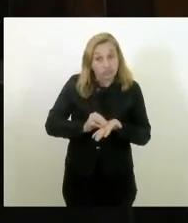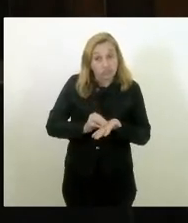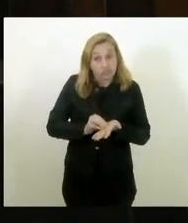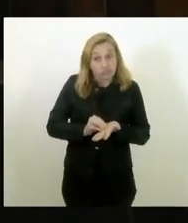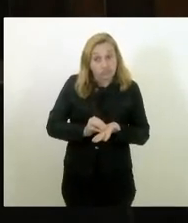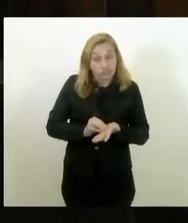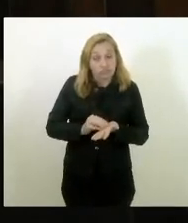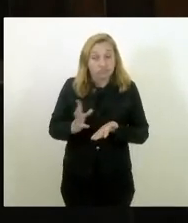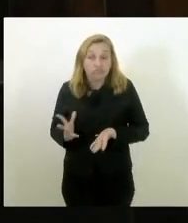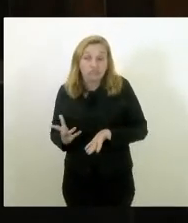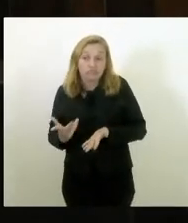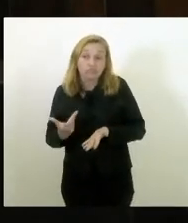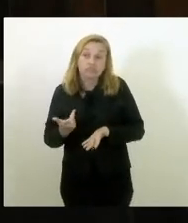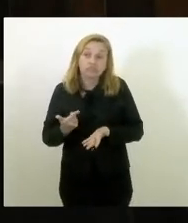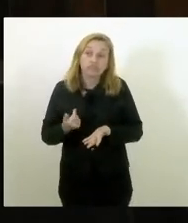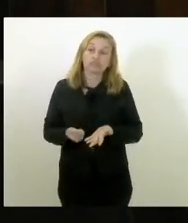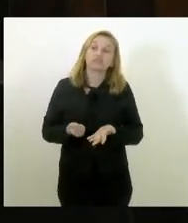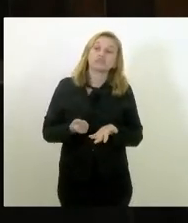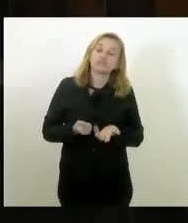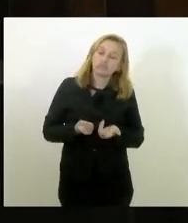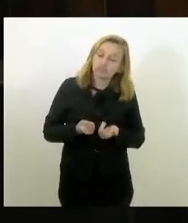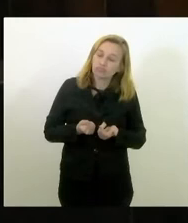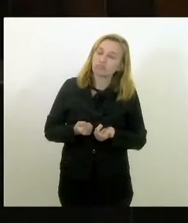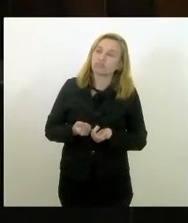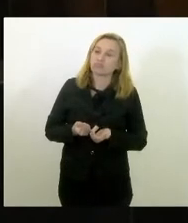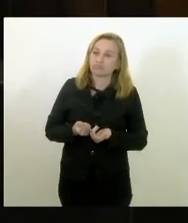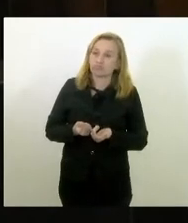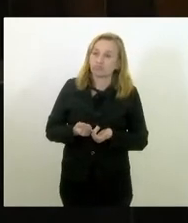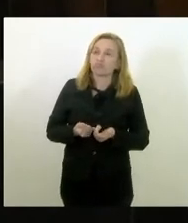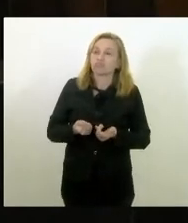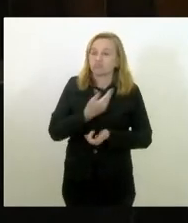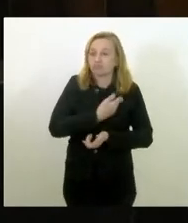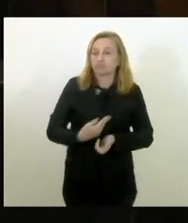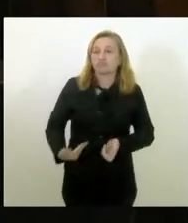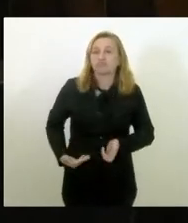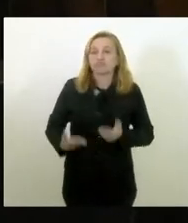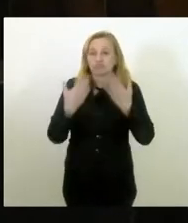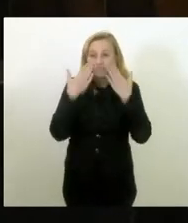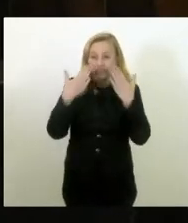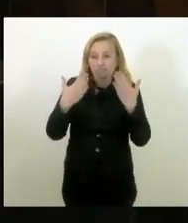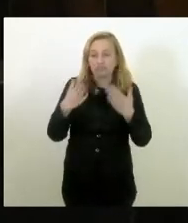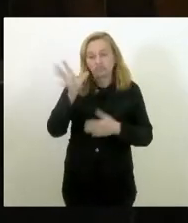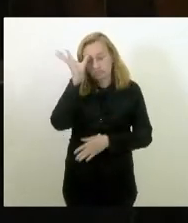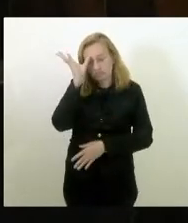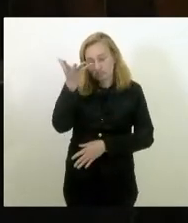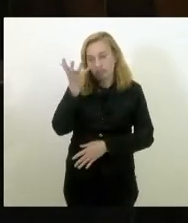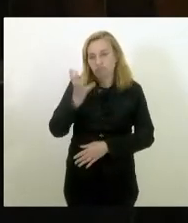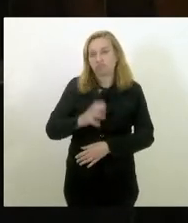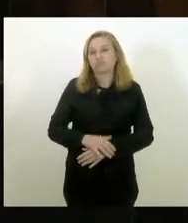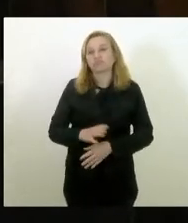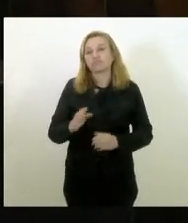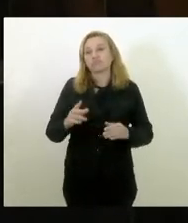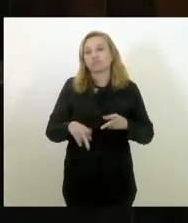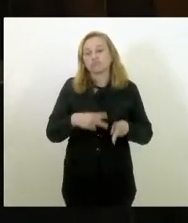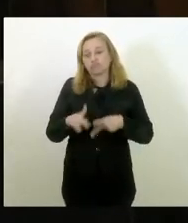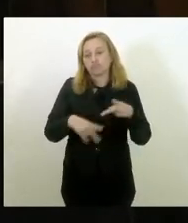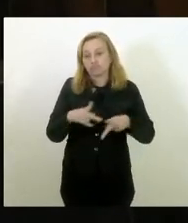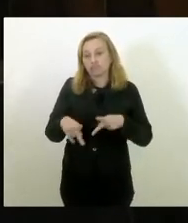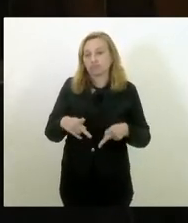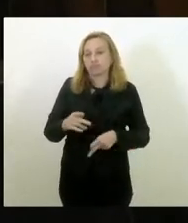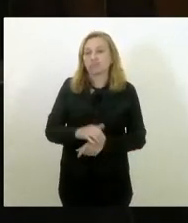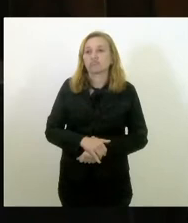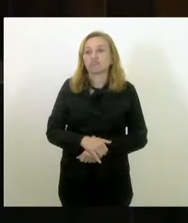eficiência e qualidade deste governo em apresentar soluções para a população que está